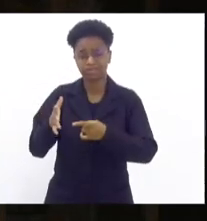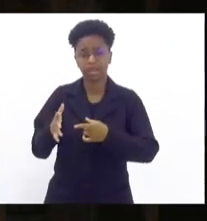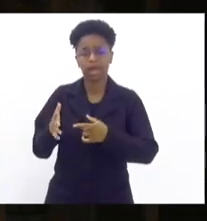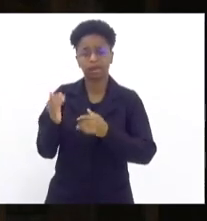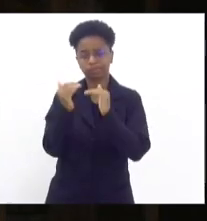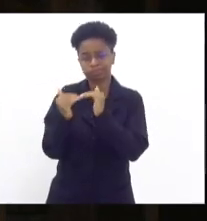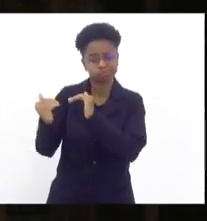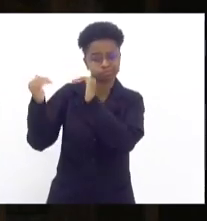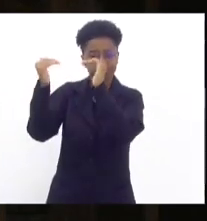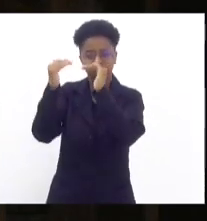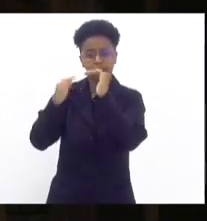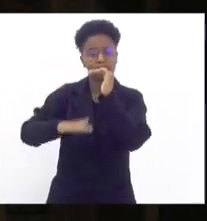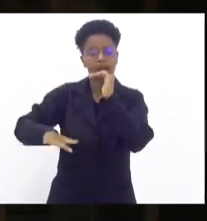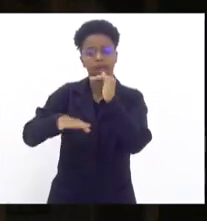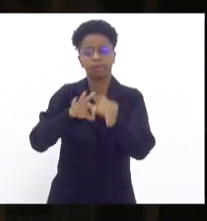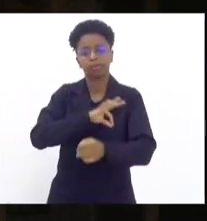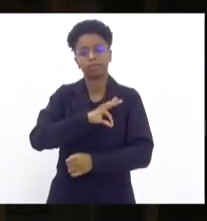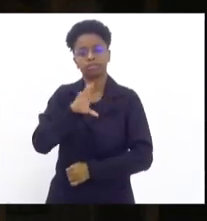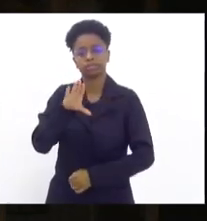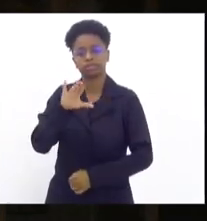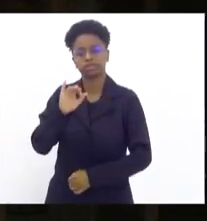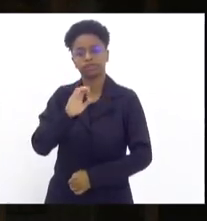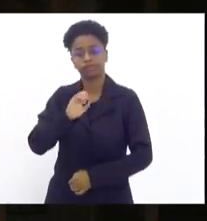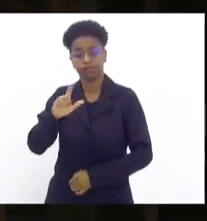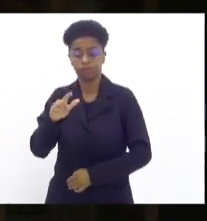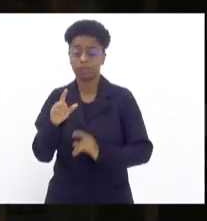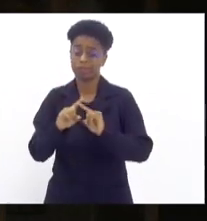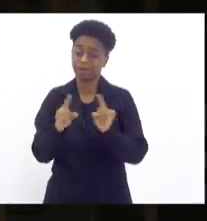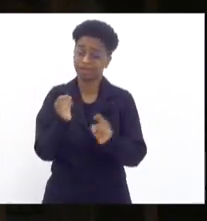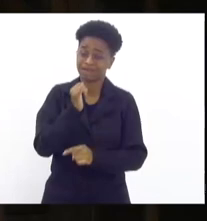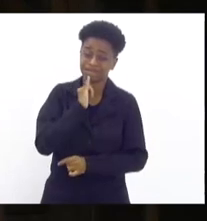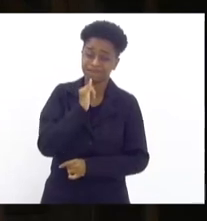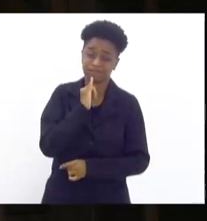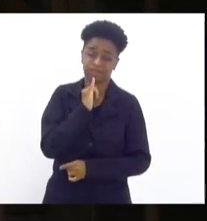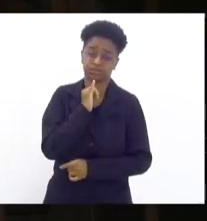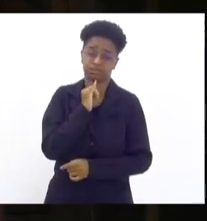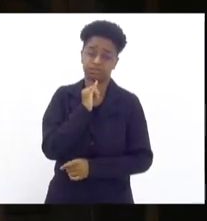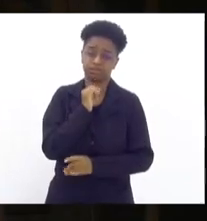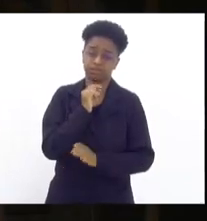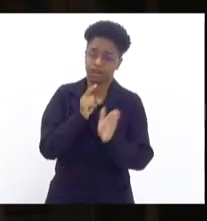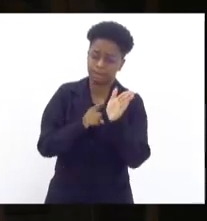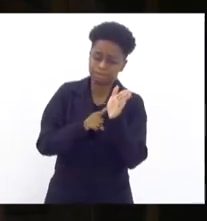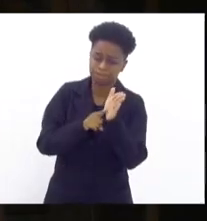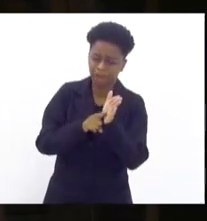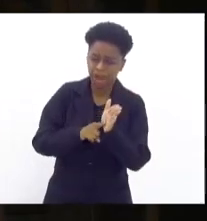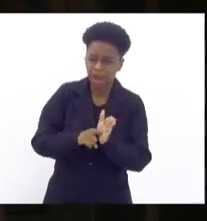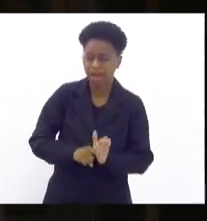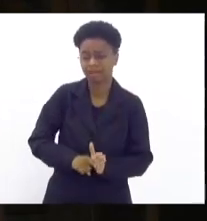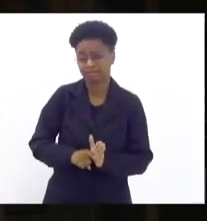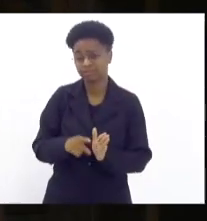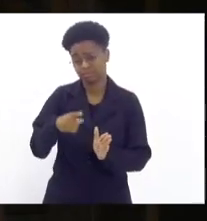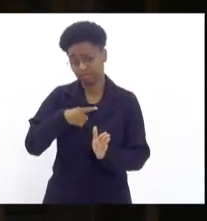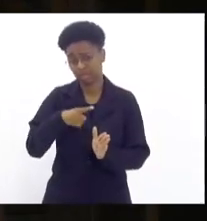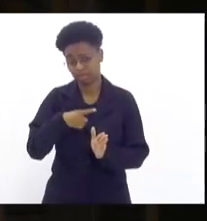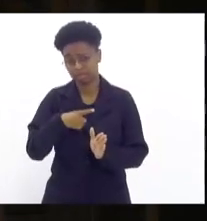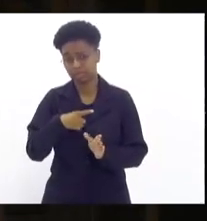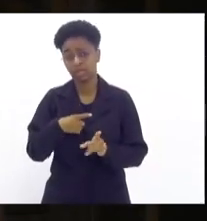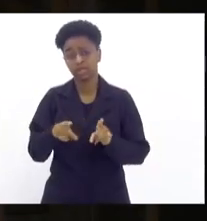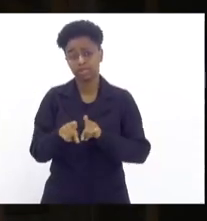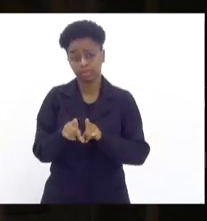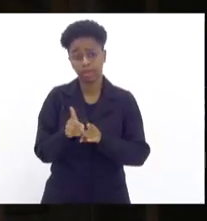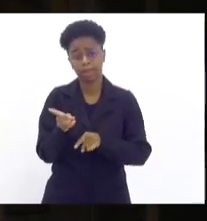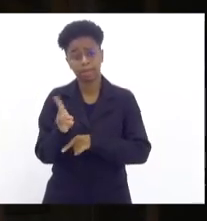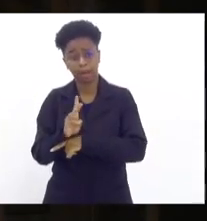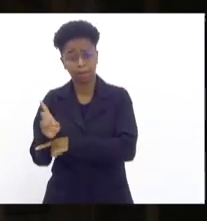da Polícia Civil, e, infelizmente, as investigações, elas existem, o patrulhamento